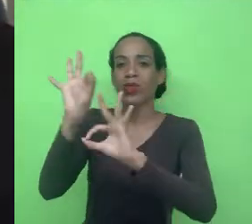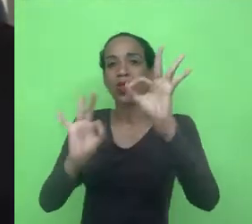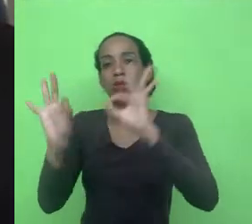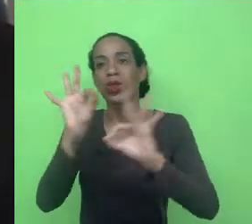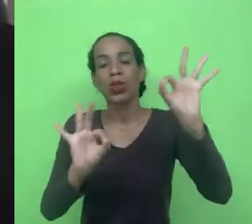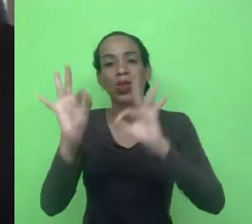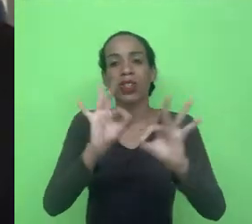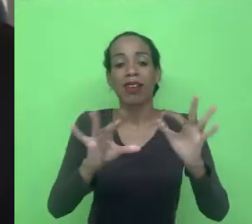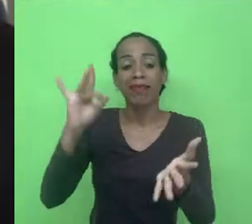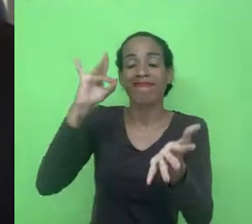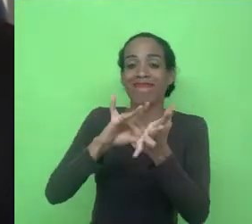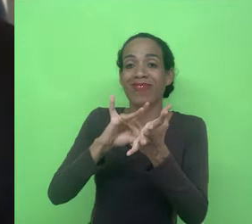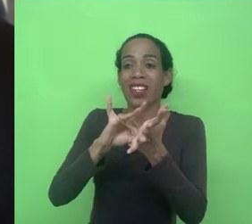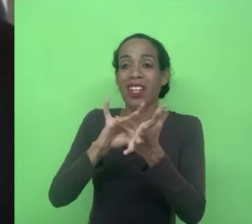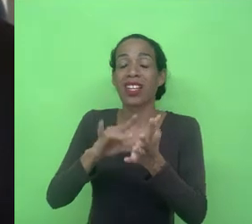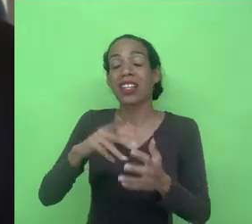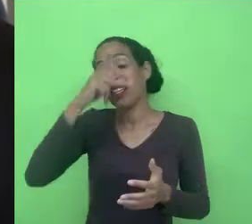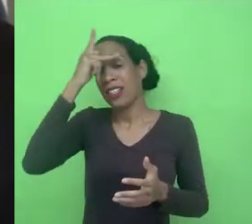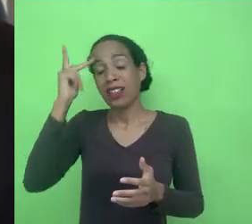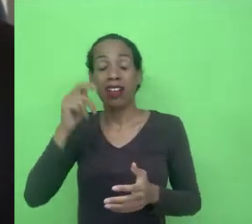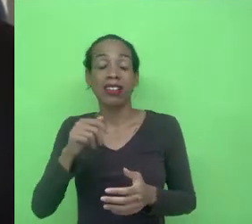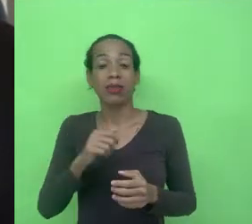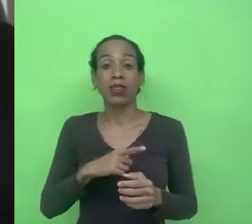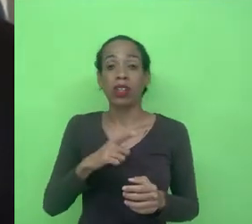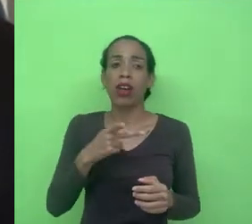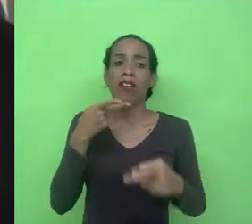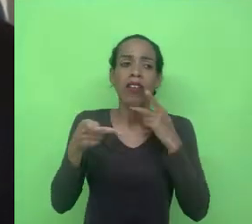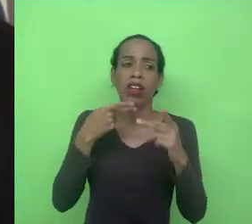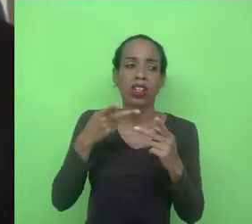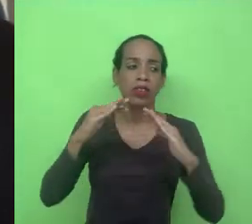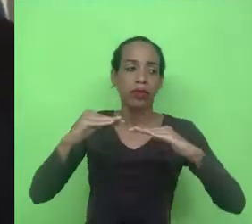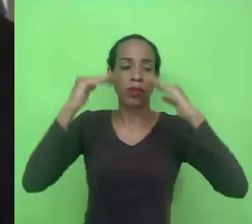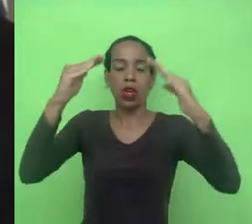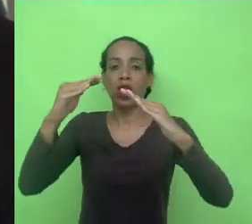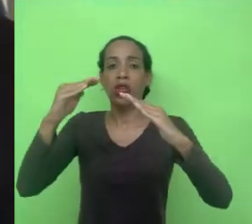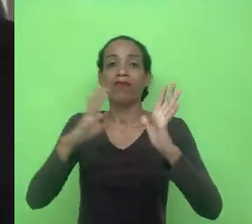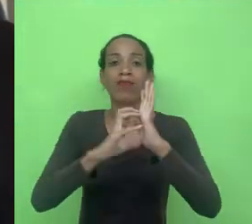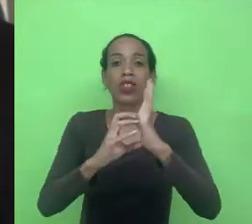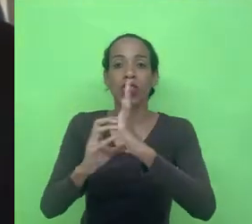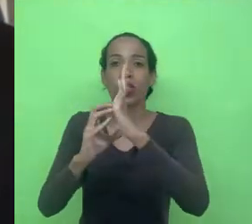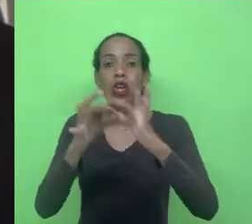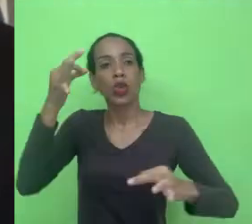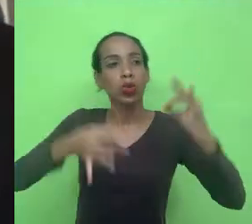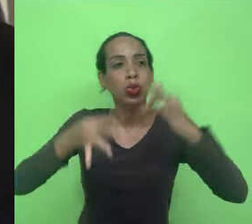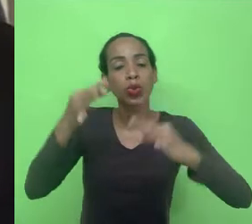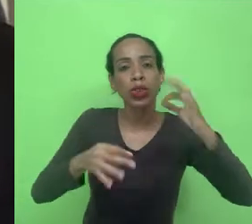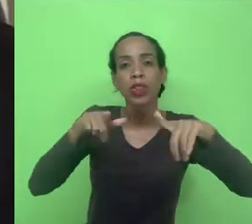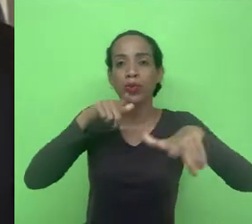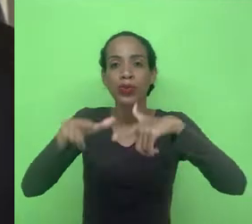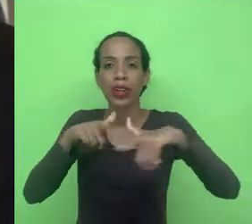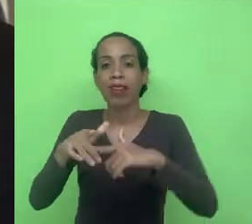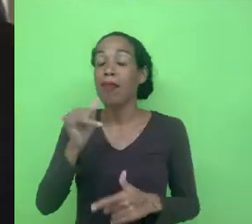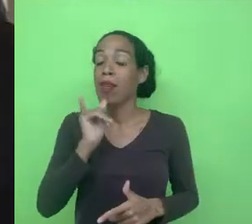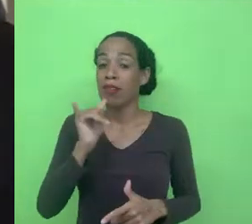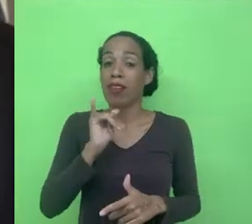realidade desses atores. Então, quando a gente está falando sobre a soberania de dados da justiça do trabalho, por exemplo, a gente deve estar